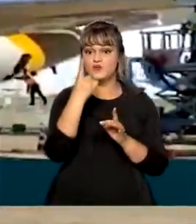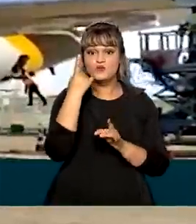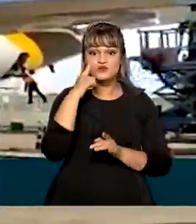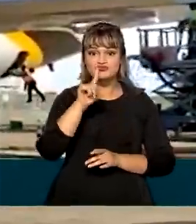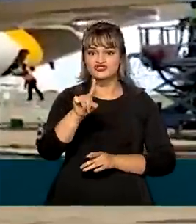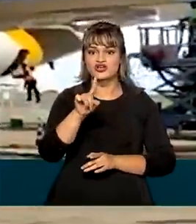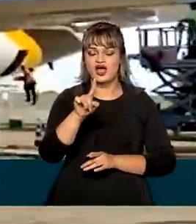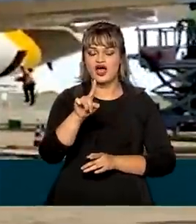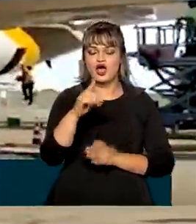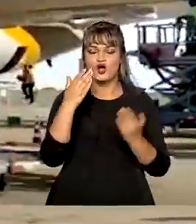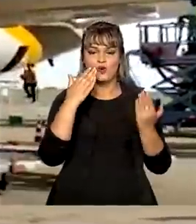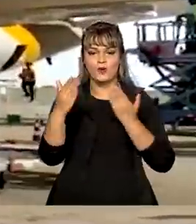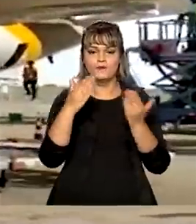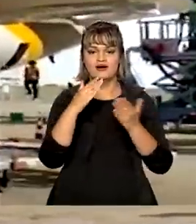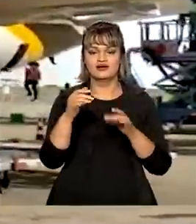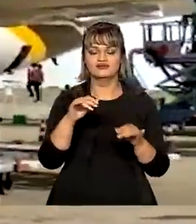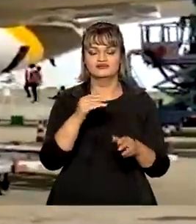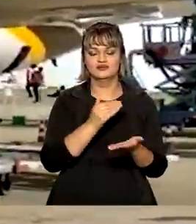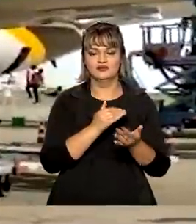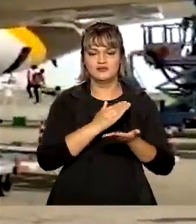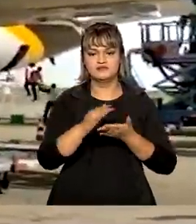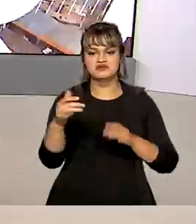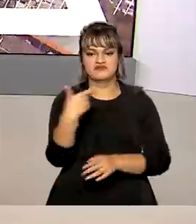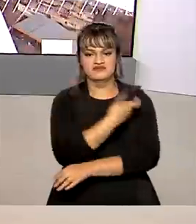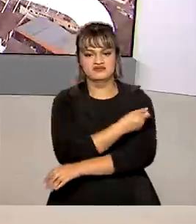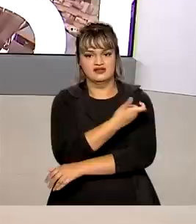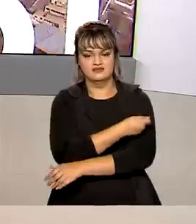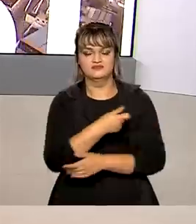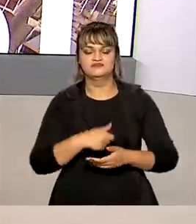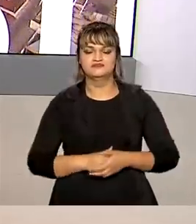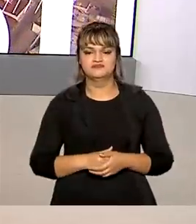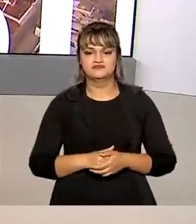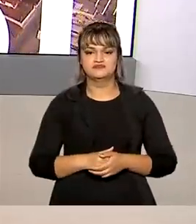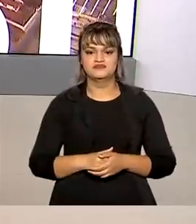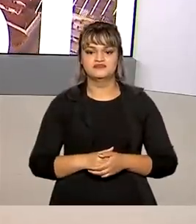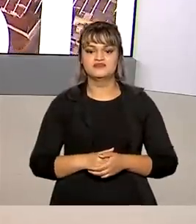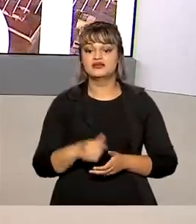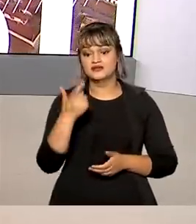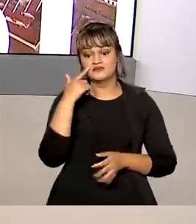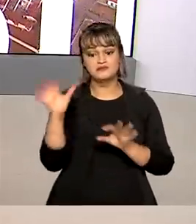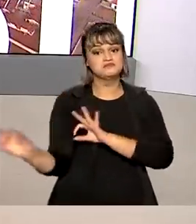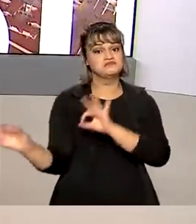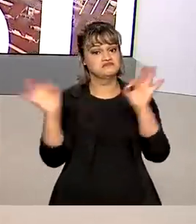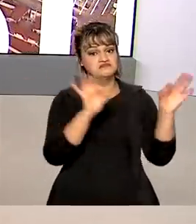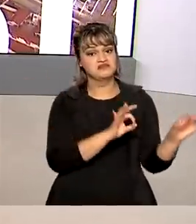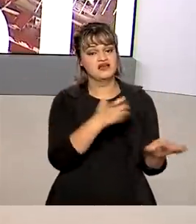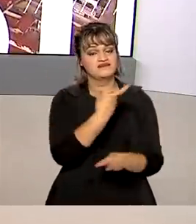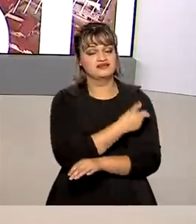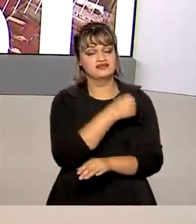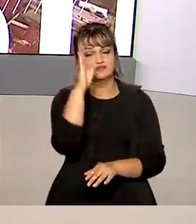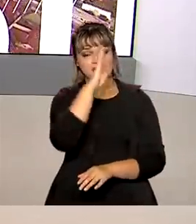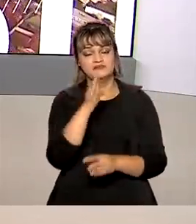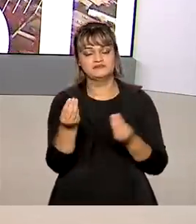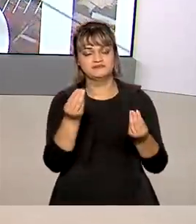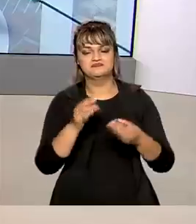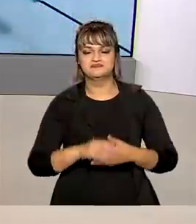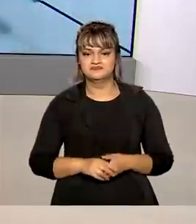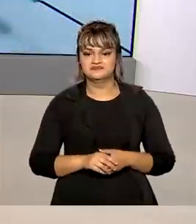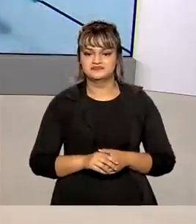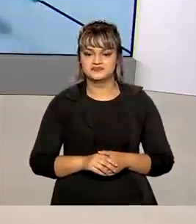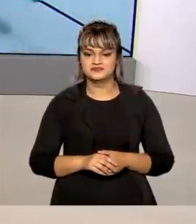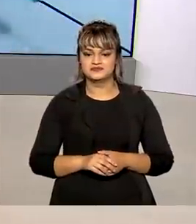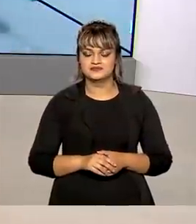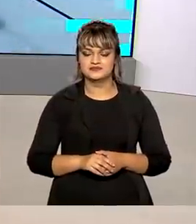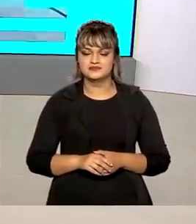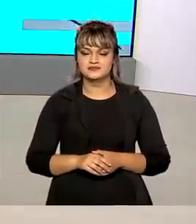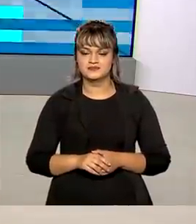um dia, desde o início da campanha de vacinação. Vamos, então, ver como está a vacinação pelo Brasil aqui no